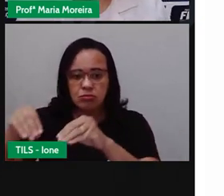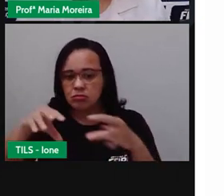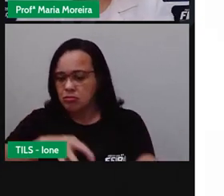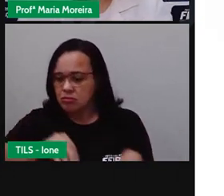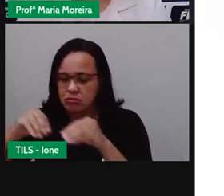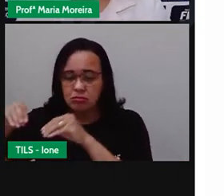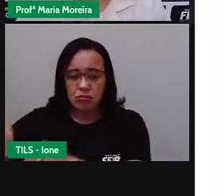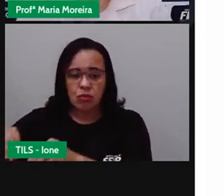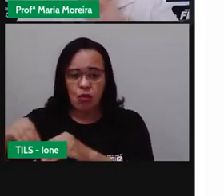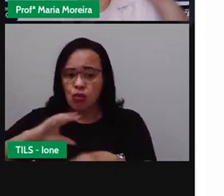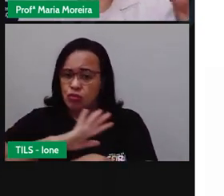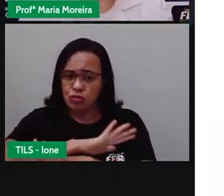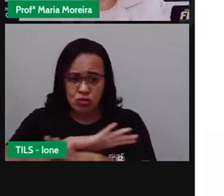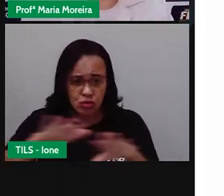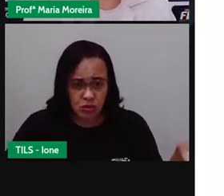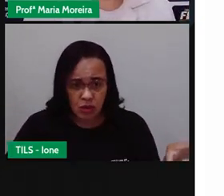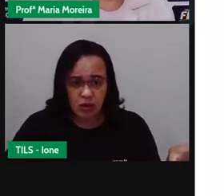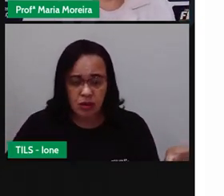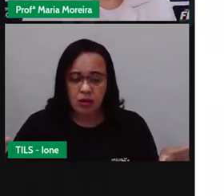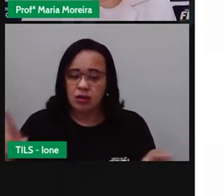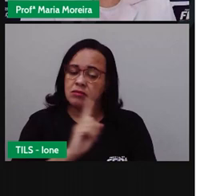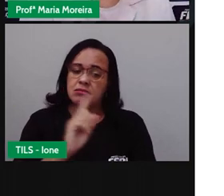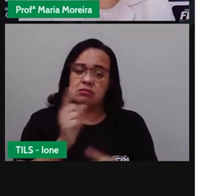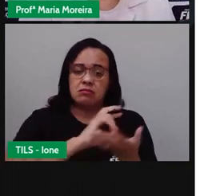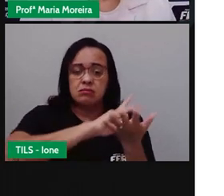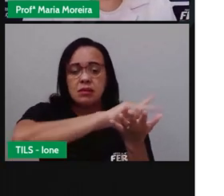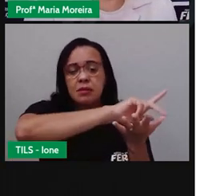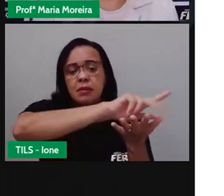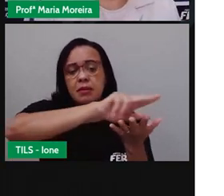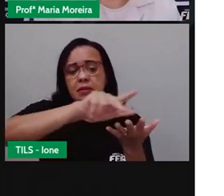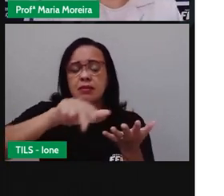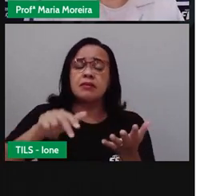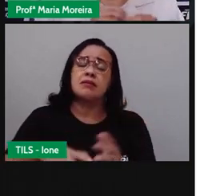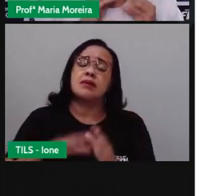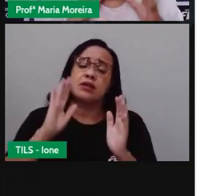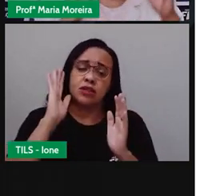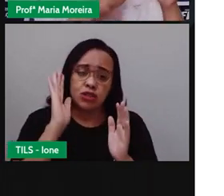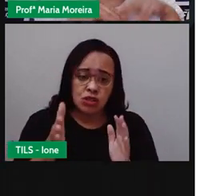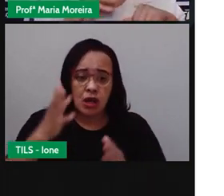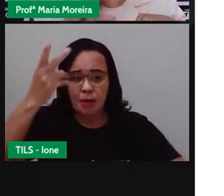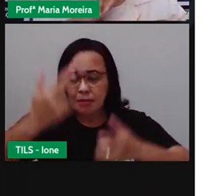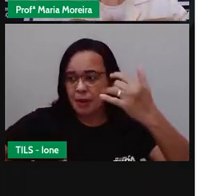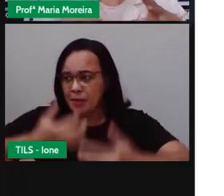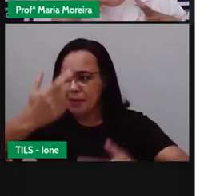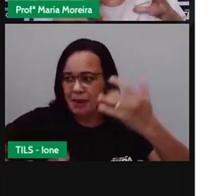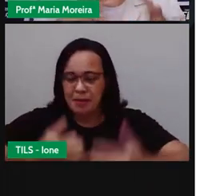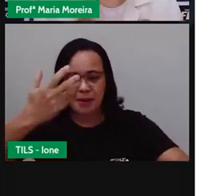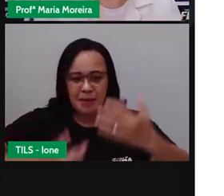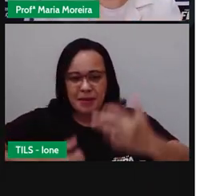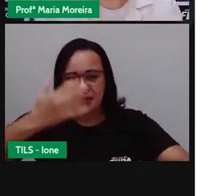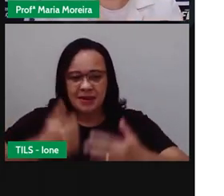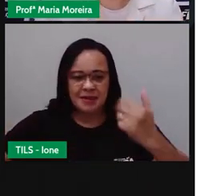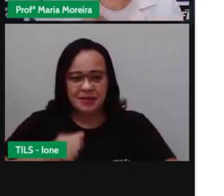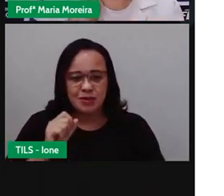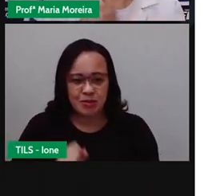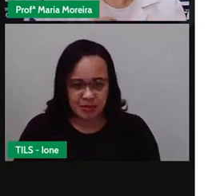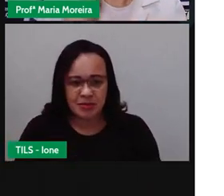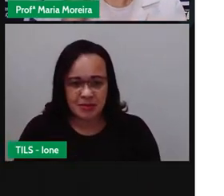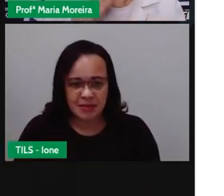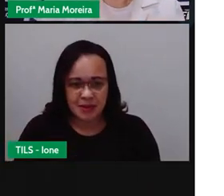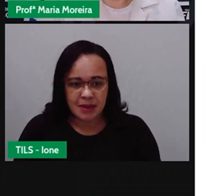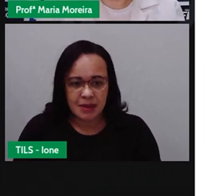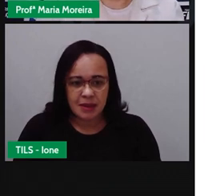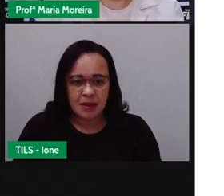o tempo. Olha a quantidade de coisas que a Pró falou aqui. Que... Desculpa. Que formariam o quê? Esse